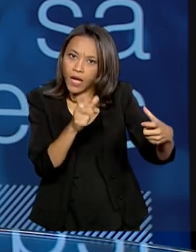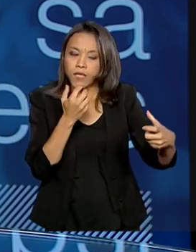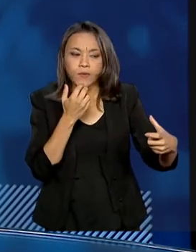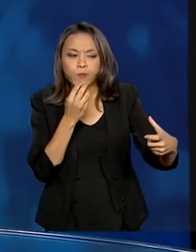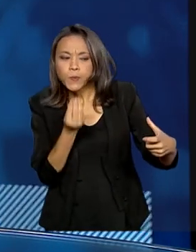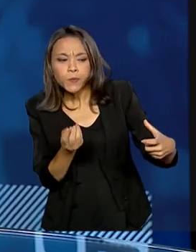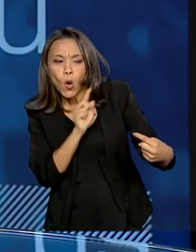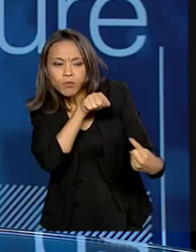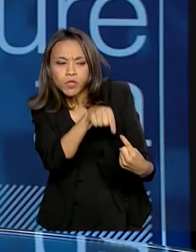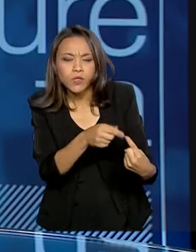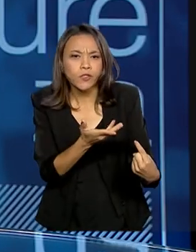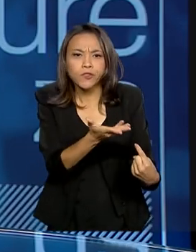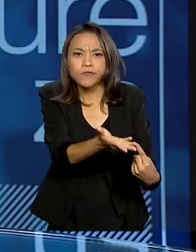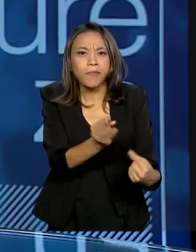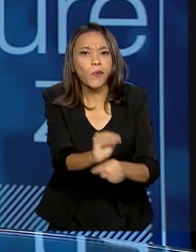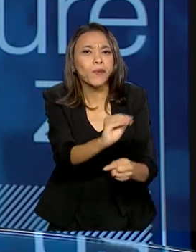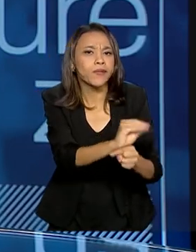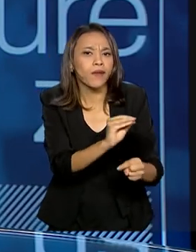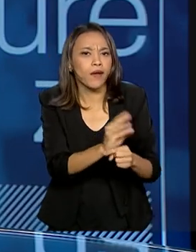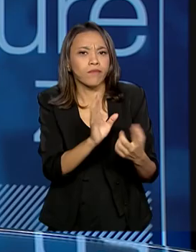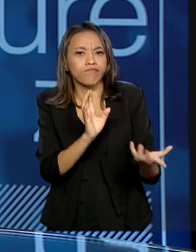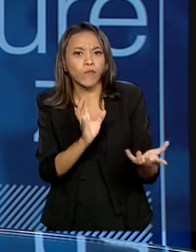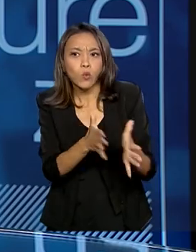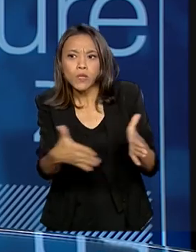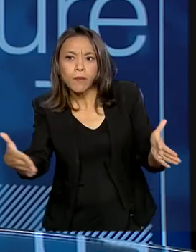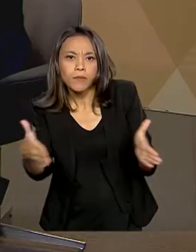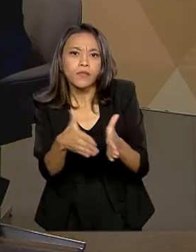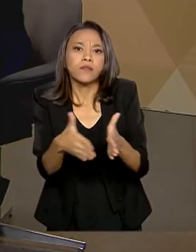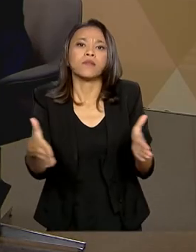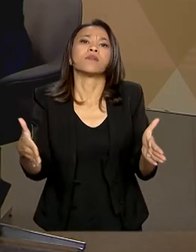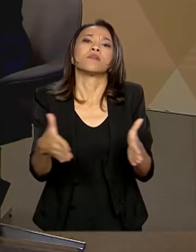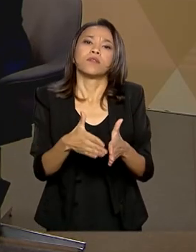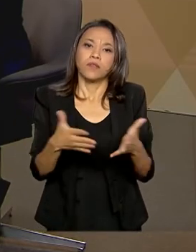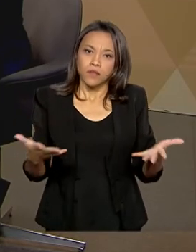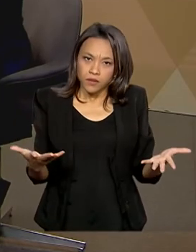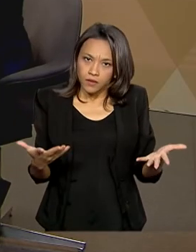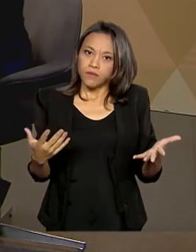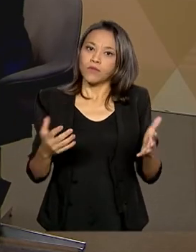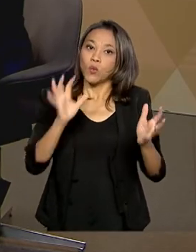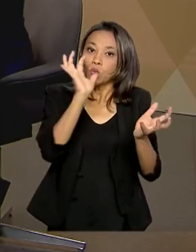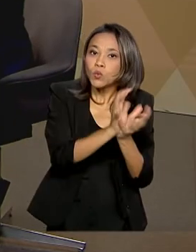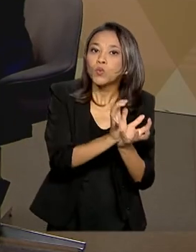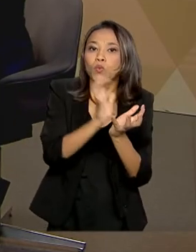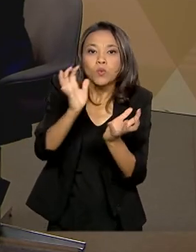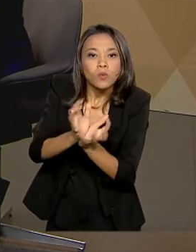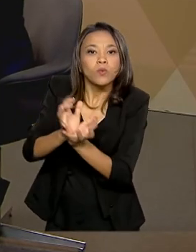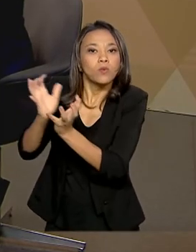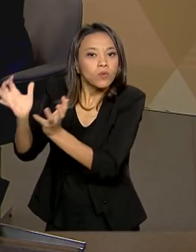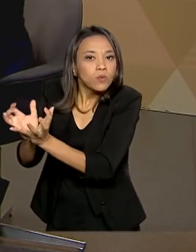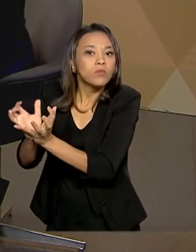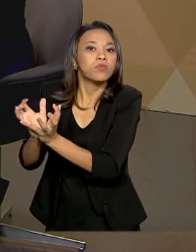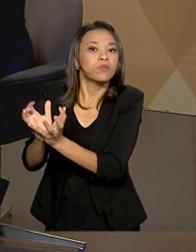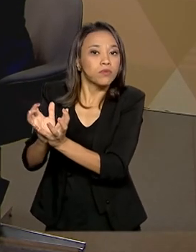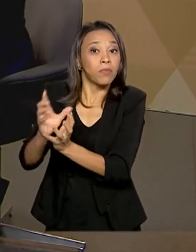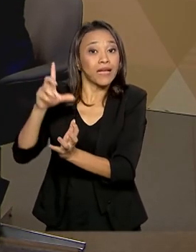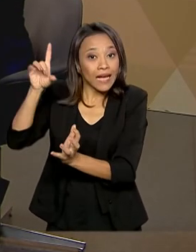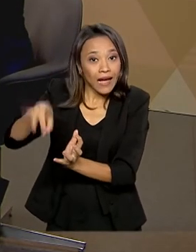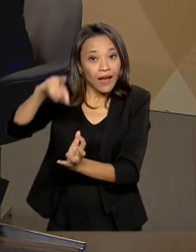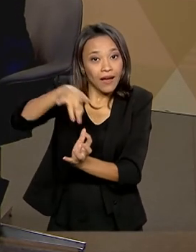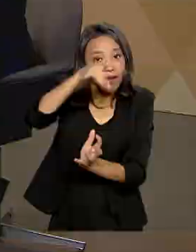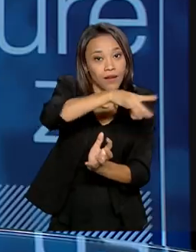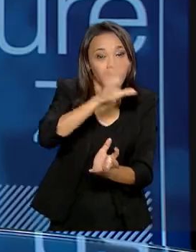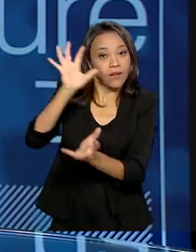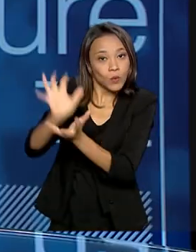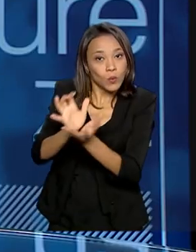o objetivo da unidade de conservação? O tamanho dela? O tamanho dela? categoria? A categoria que vai ser... Para cada categoria, você vai